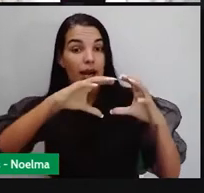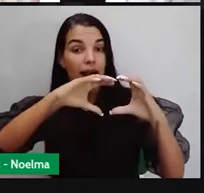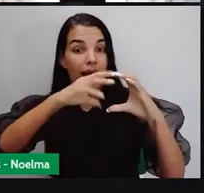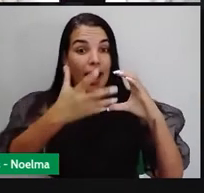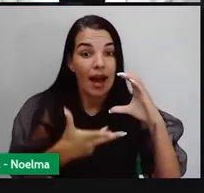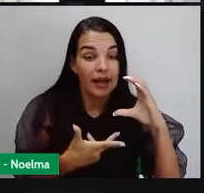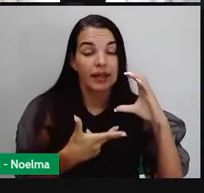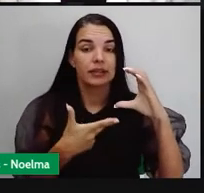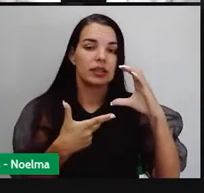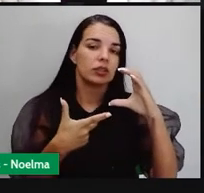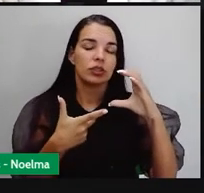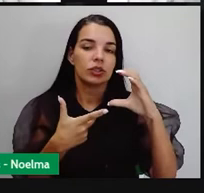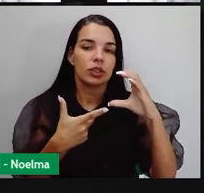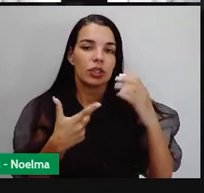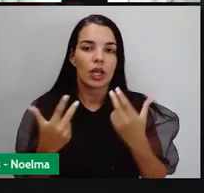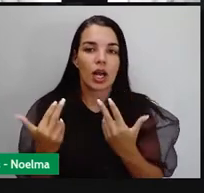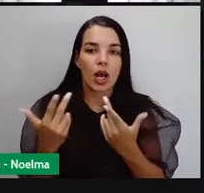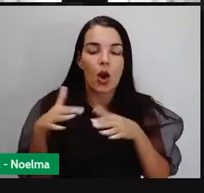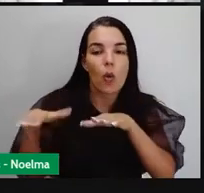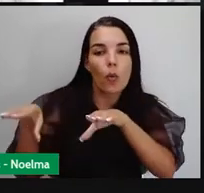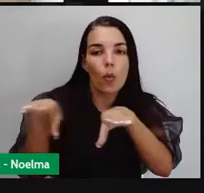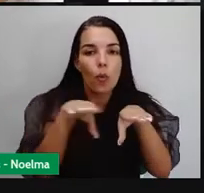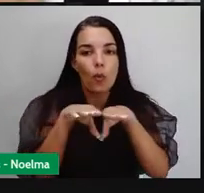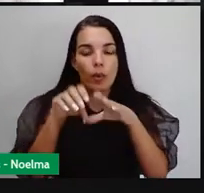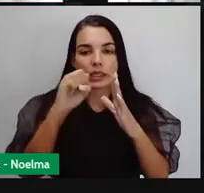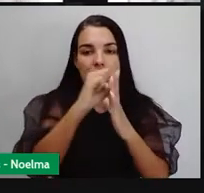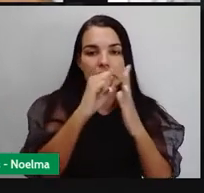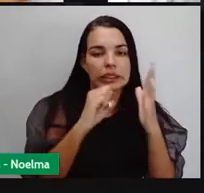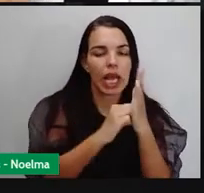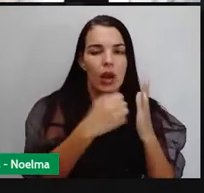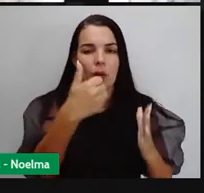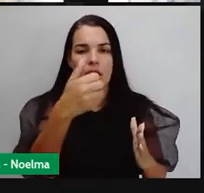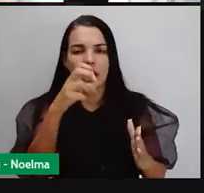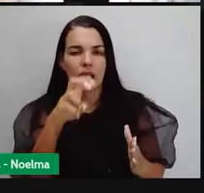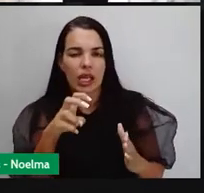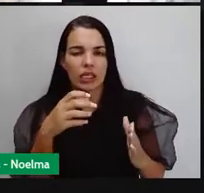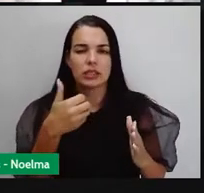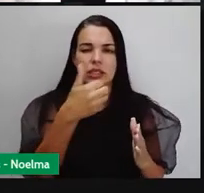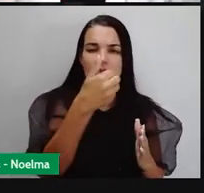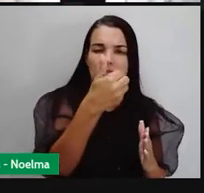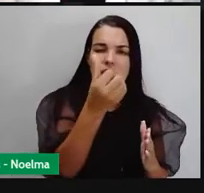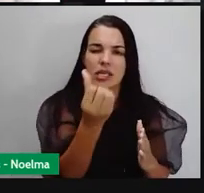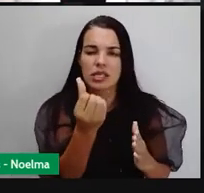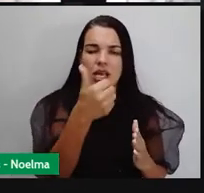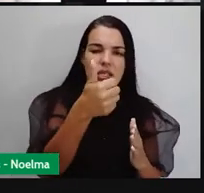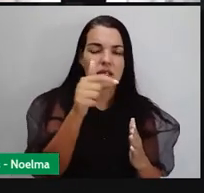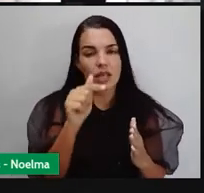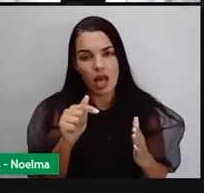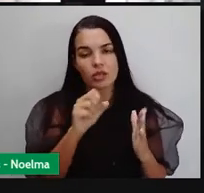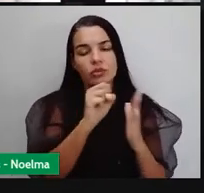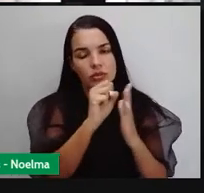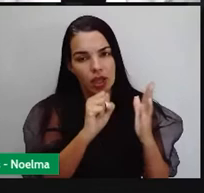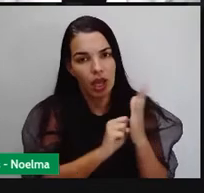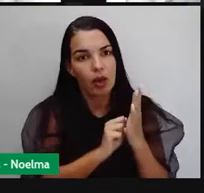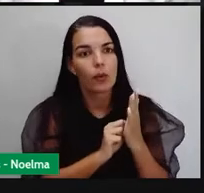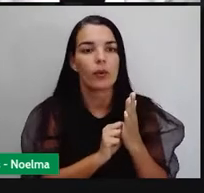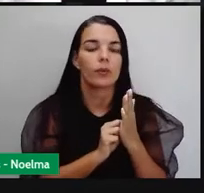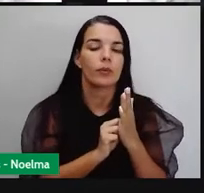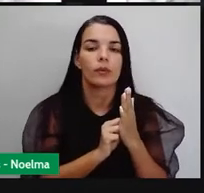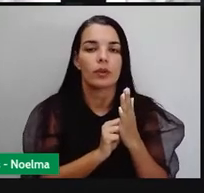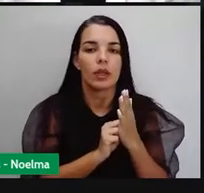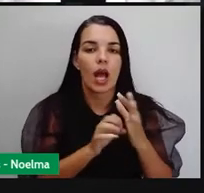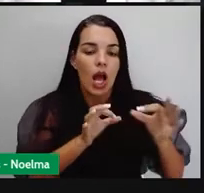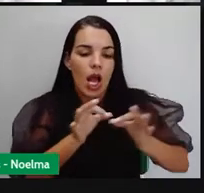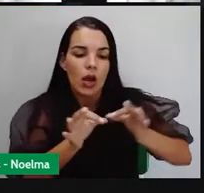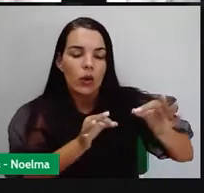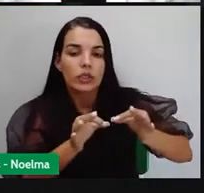que eles tiveram ao longo dos séculos 15, 16, 17 e de se